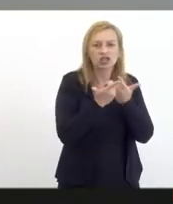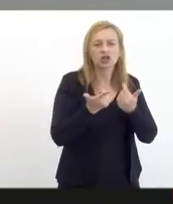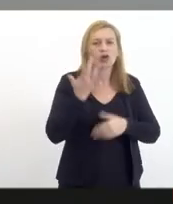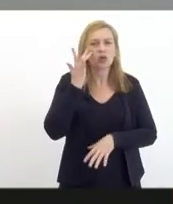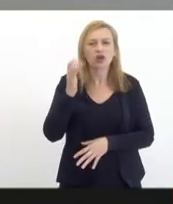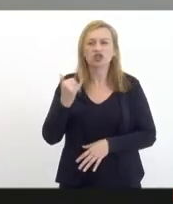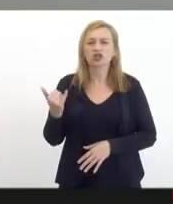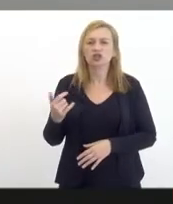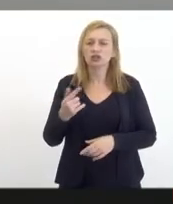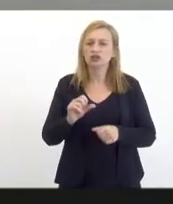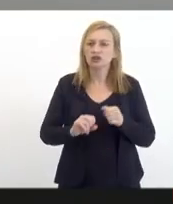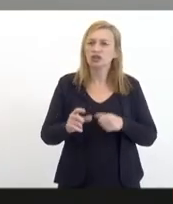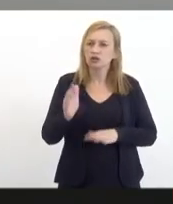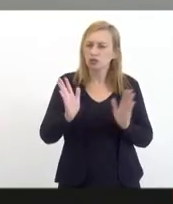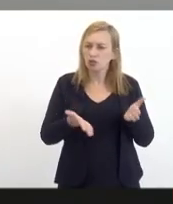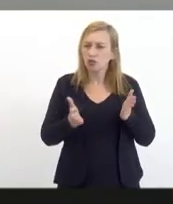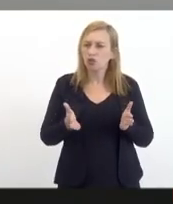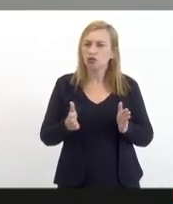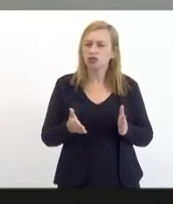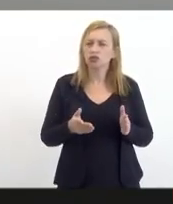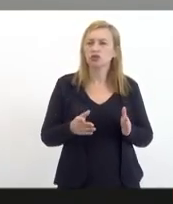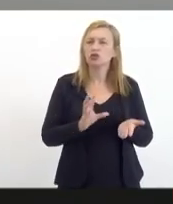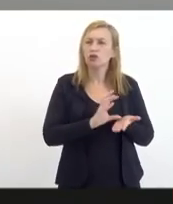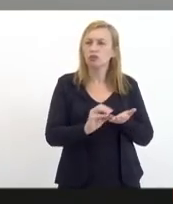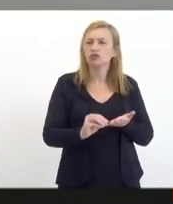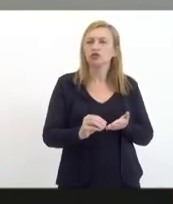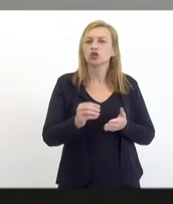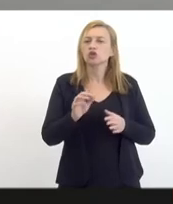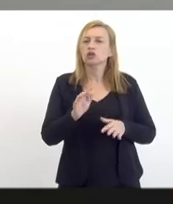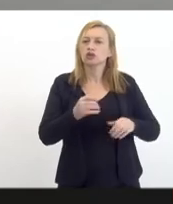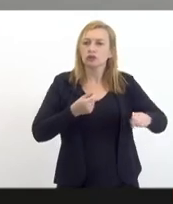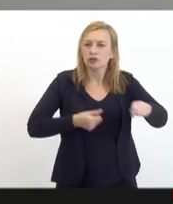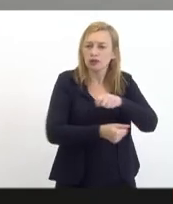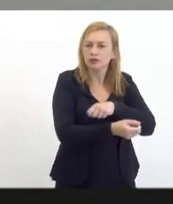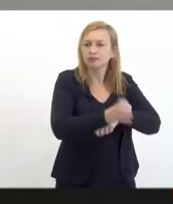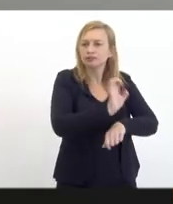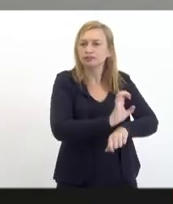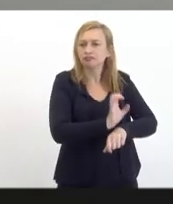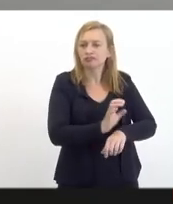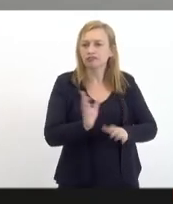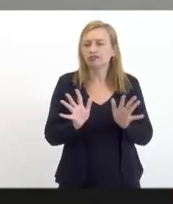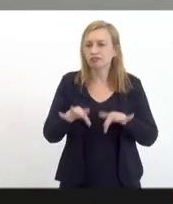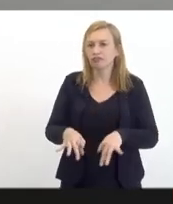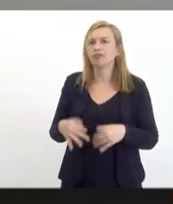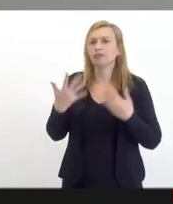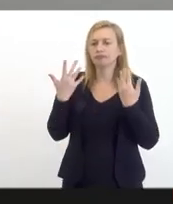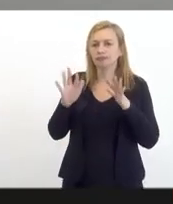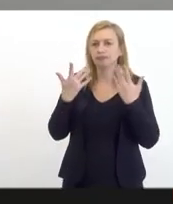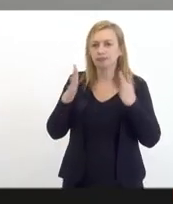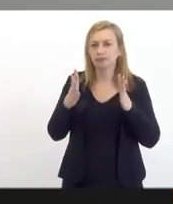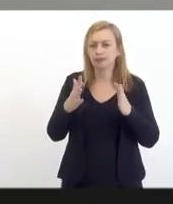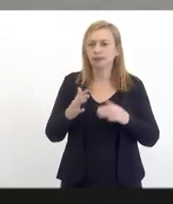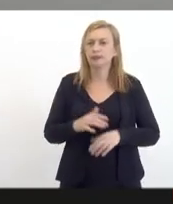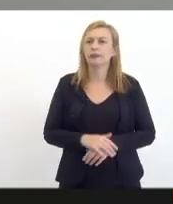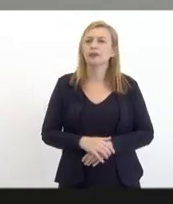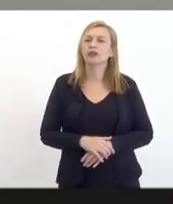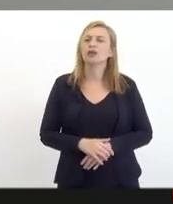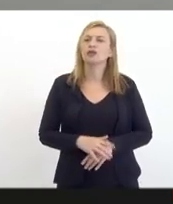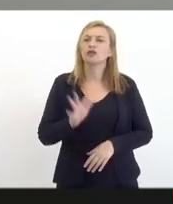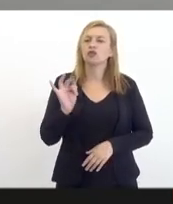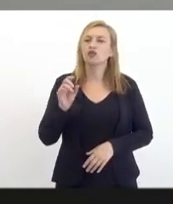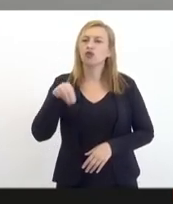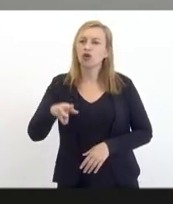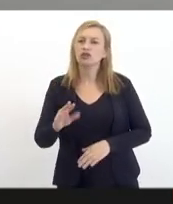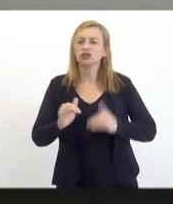que isso que fazemos aqui hoje com a pauta do fundo soberano eu quero e para encerrar cumprimentar o trabalho do nosso fundo perdão do nosso fórum de